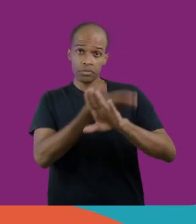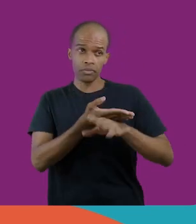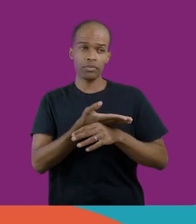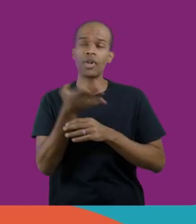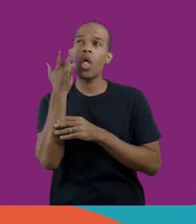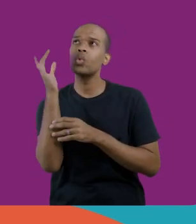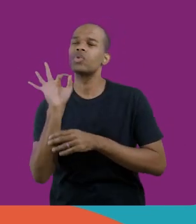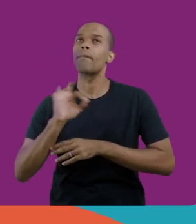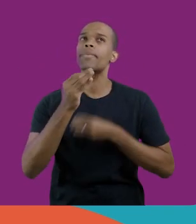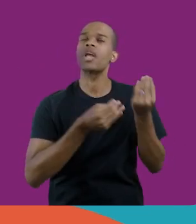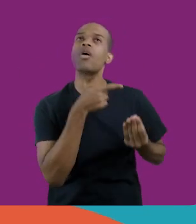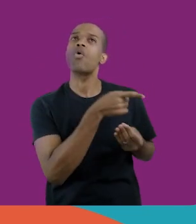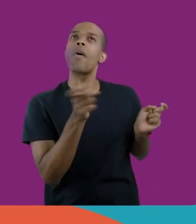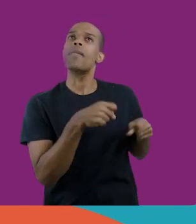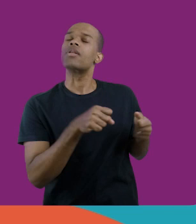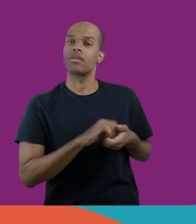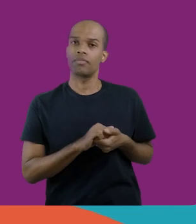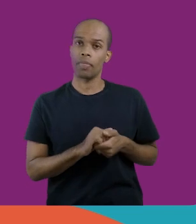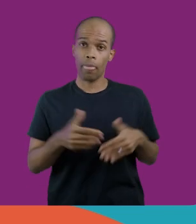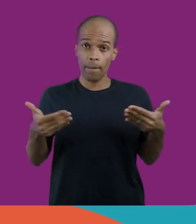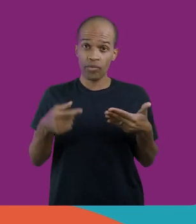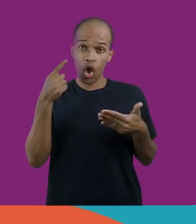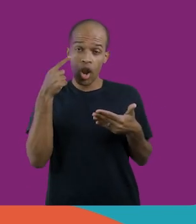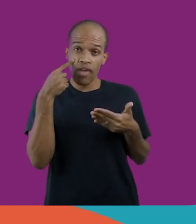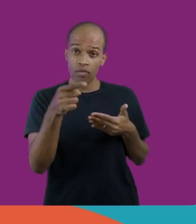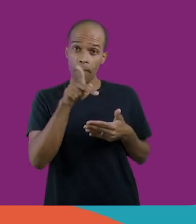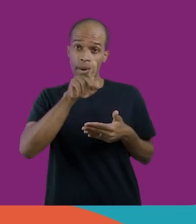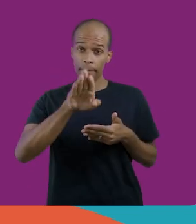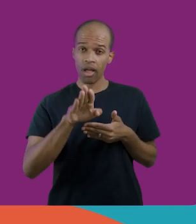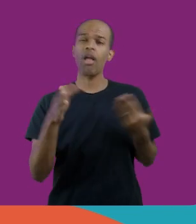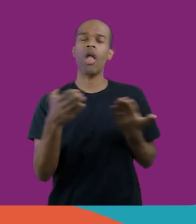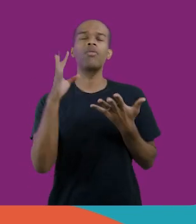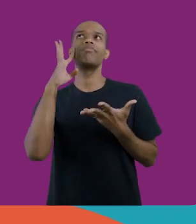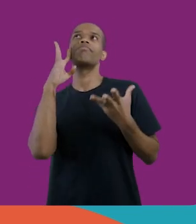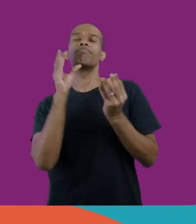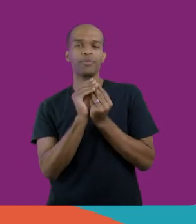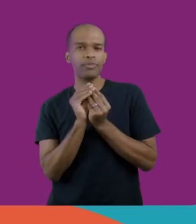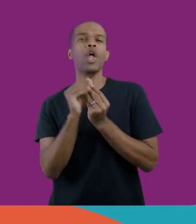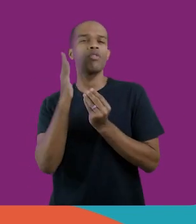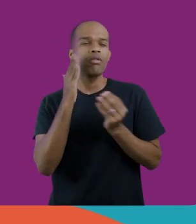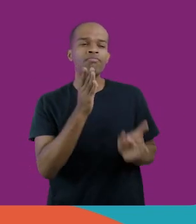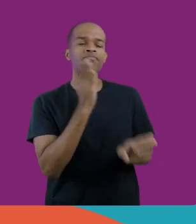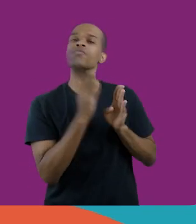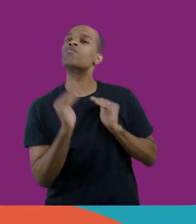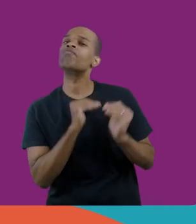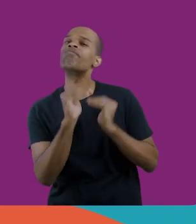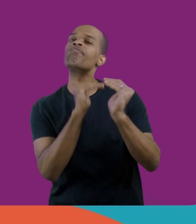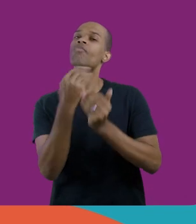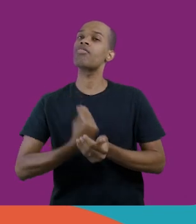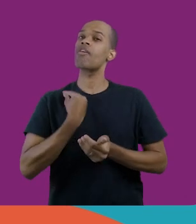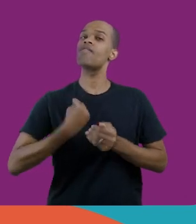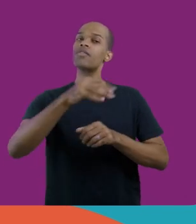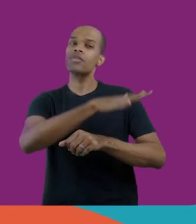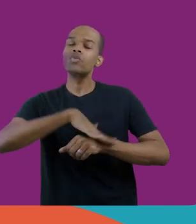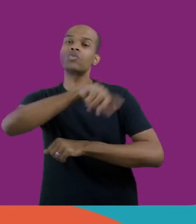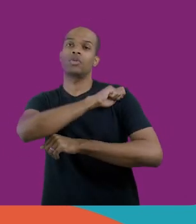não sabia de todo esse potencial, mas, escutando agora o PD, eu reconheço esses rápidos avanços na